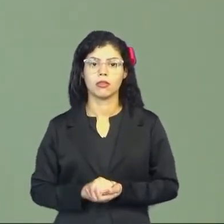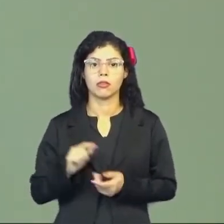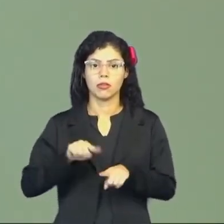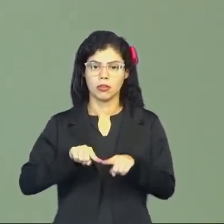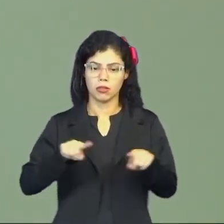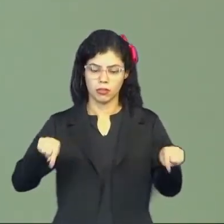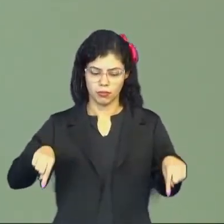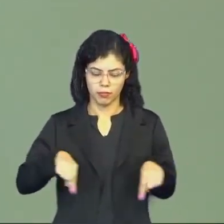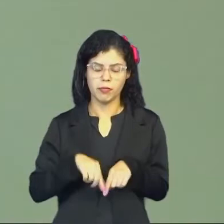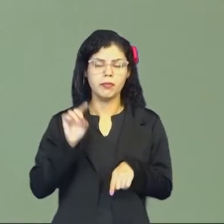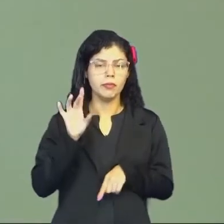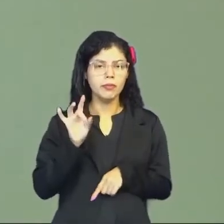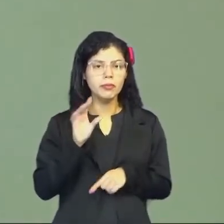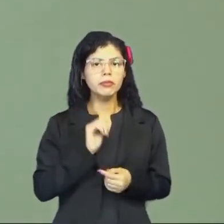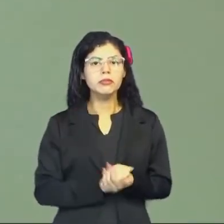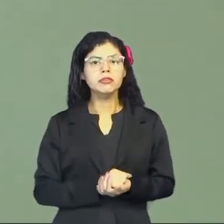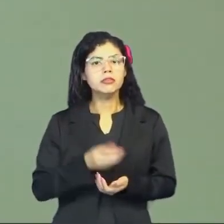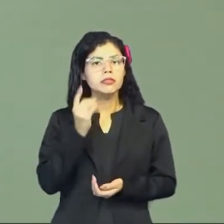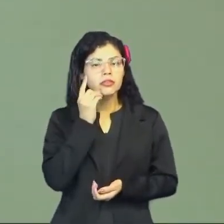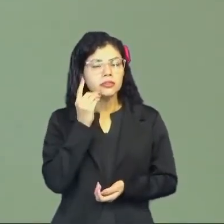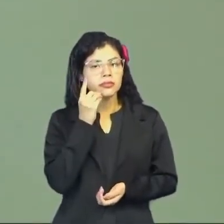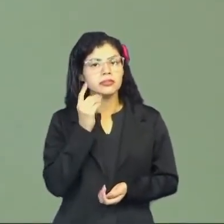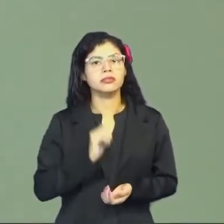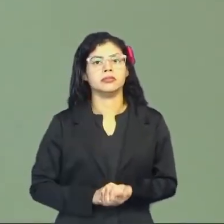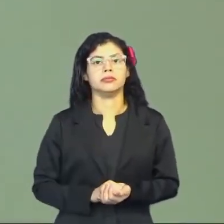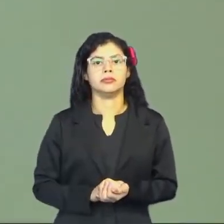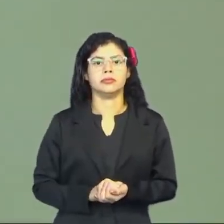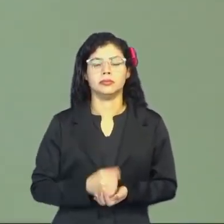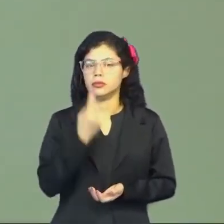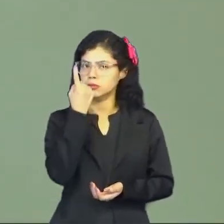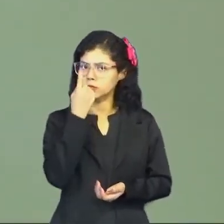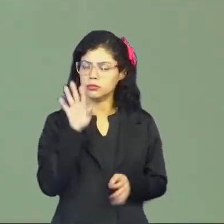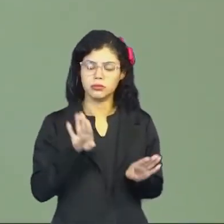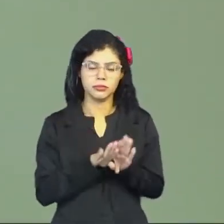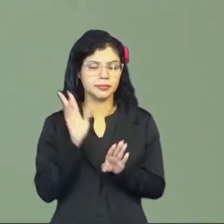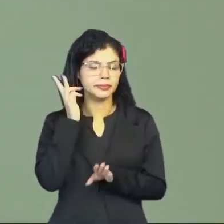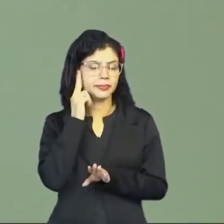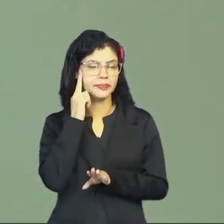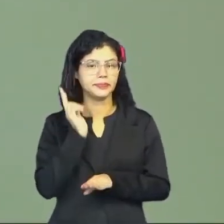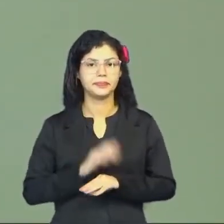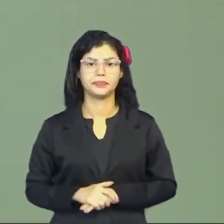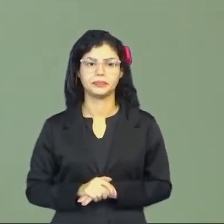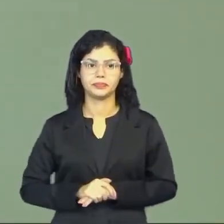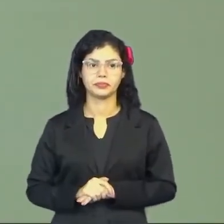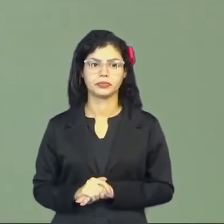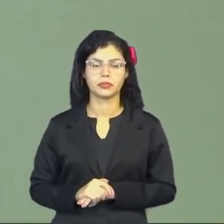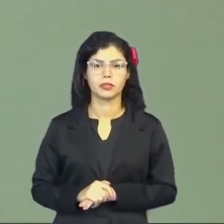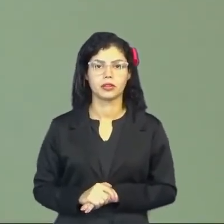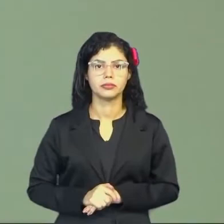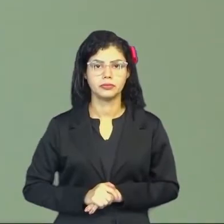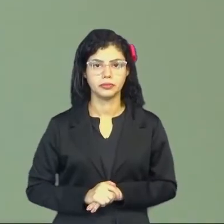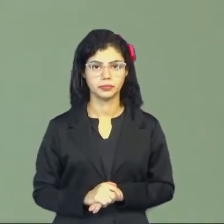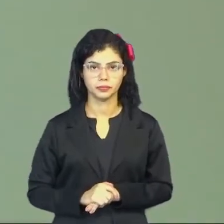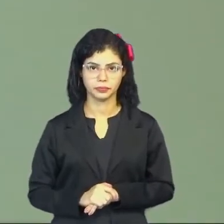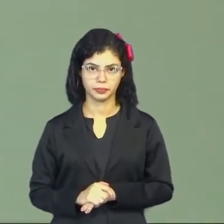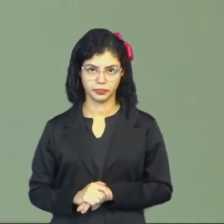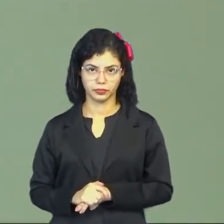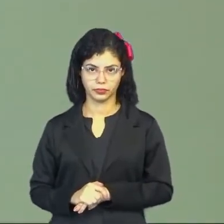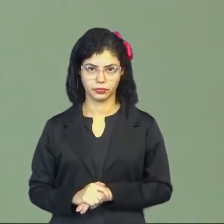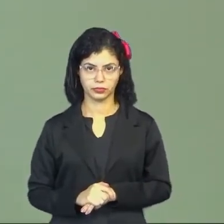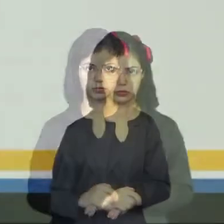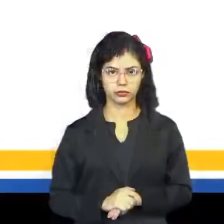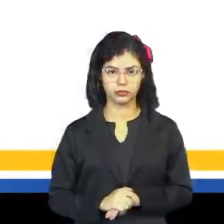sala de aula. No cotidiano, é um quilo normal. Tudo bem? Então, vamos lá, continuando.